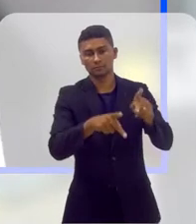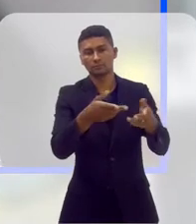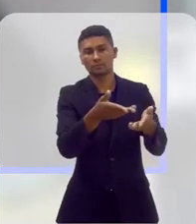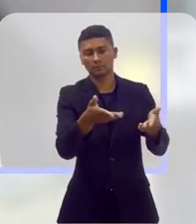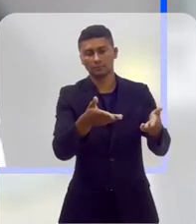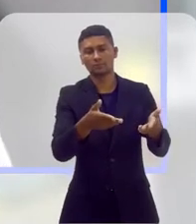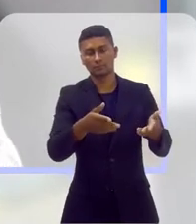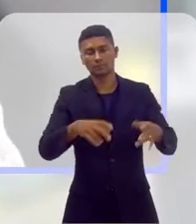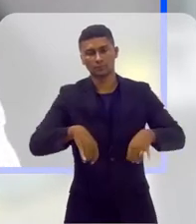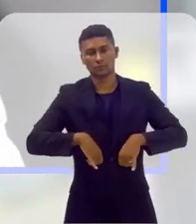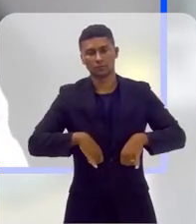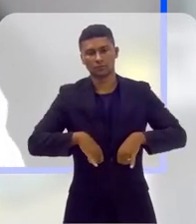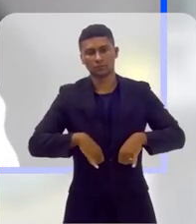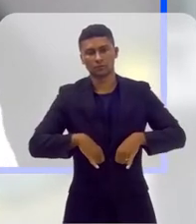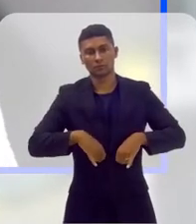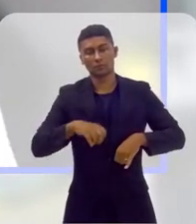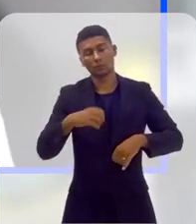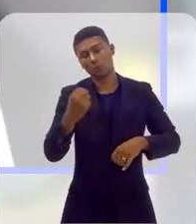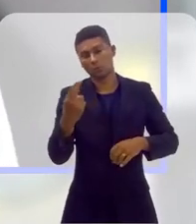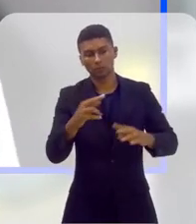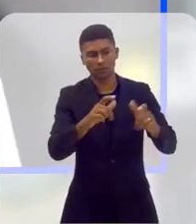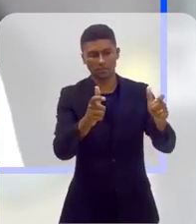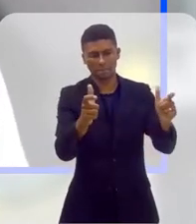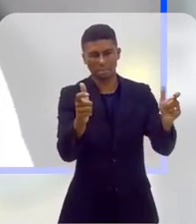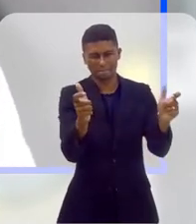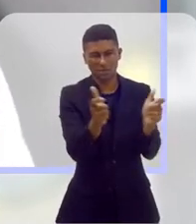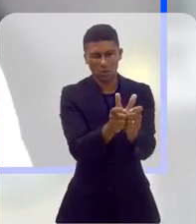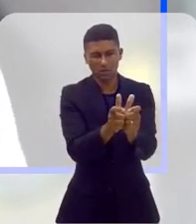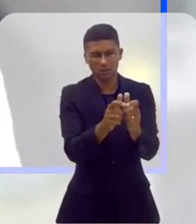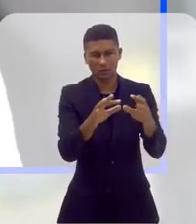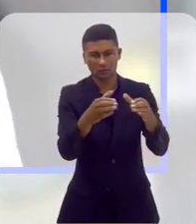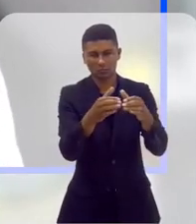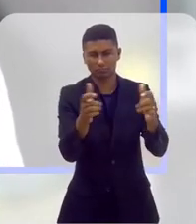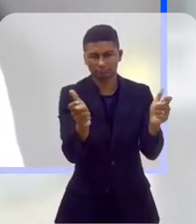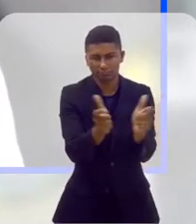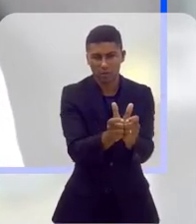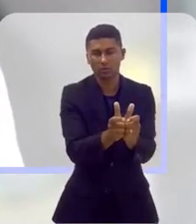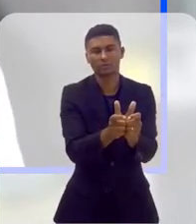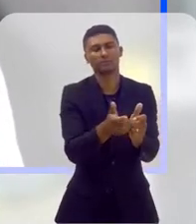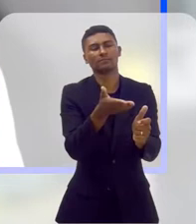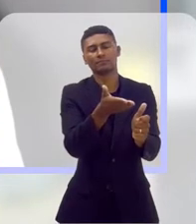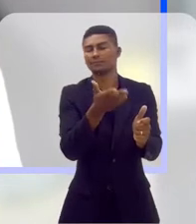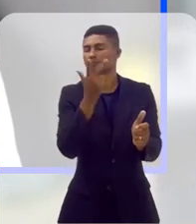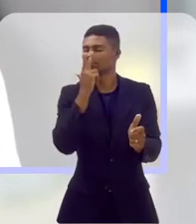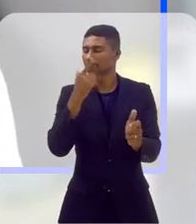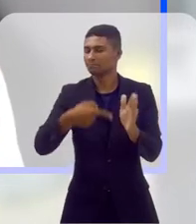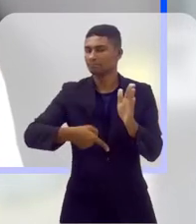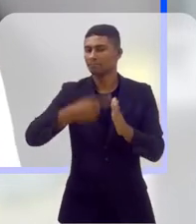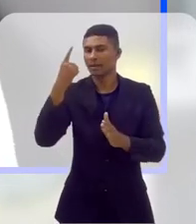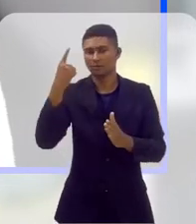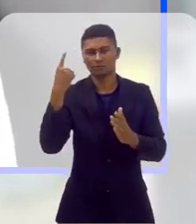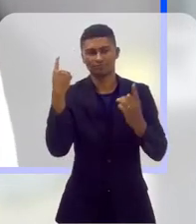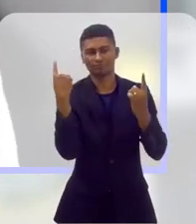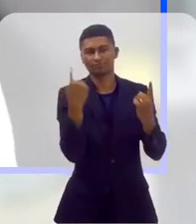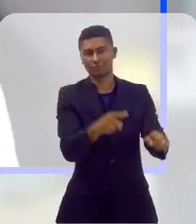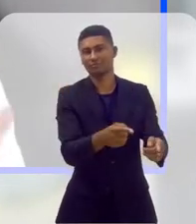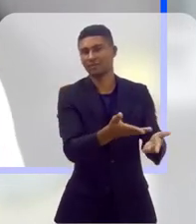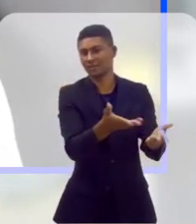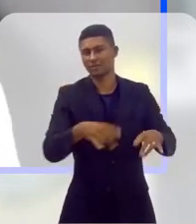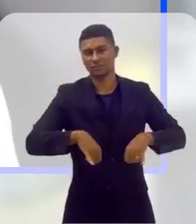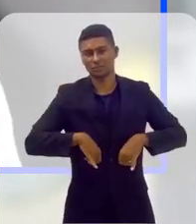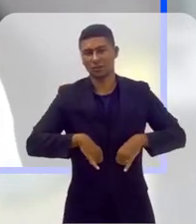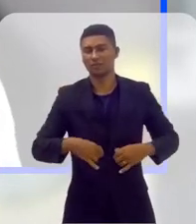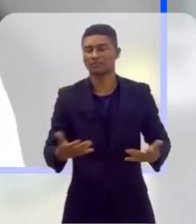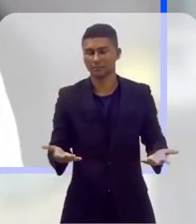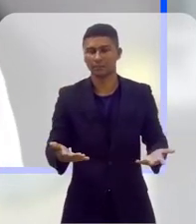como vulnerabilizadas, né? Ou minorias sociais, que geralmente são as primeiras a serem atacadas. Mulheres, negros, indígenas, enfim,